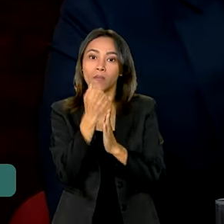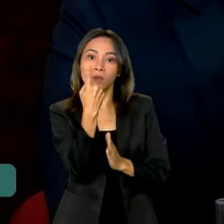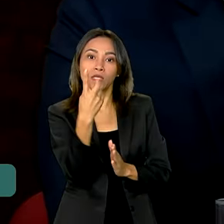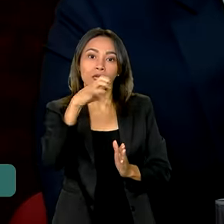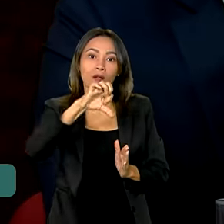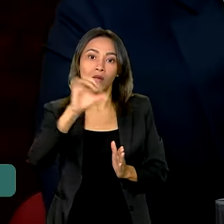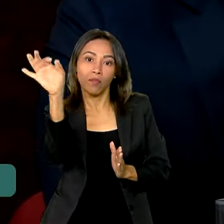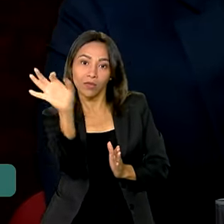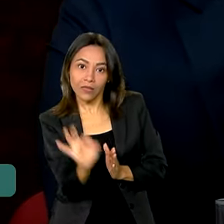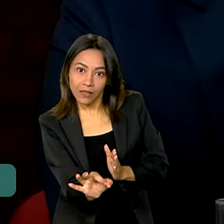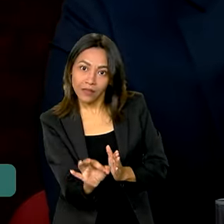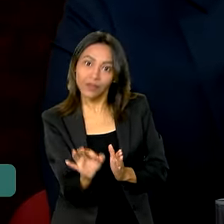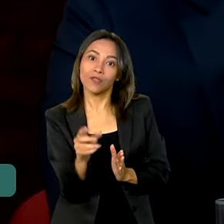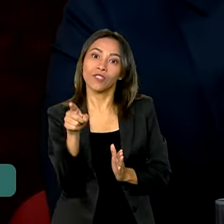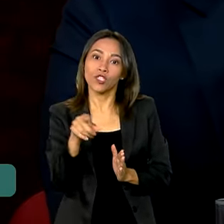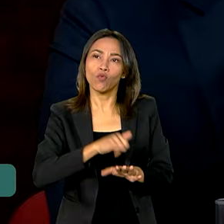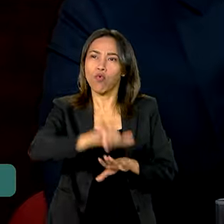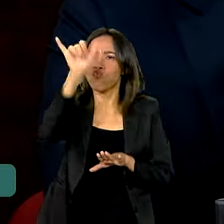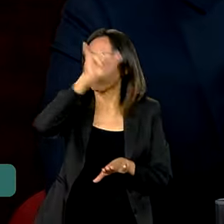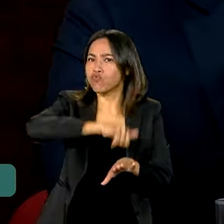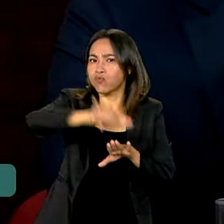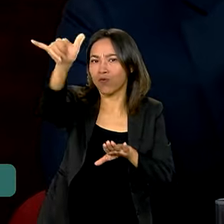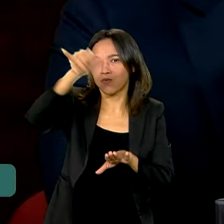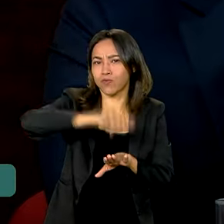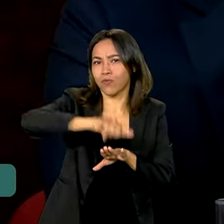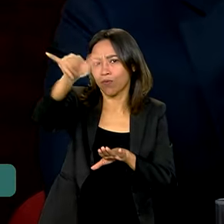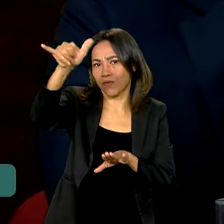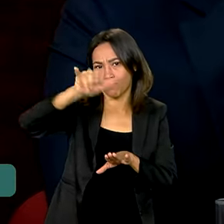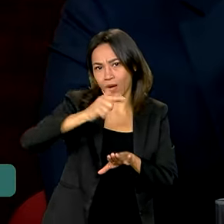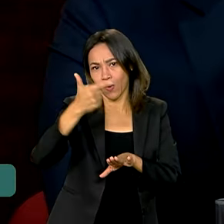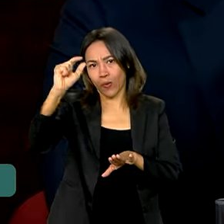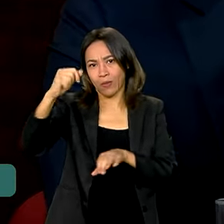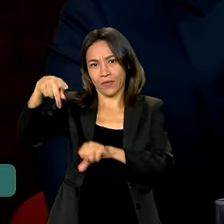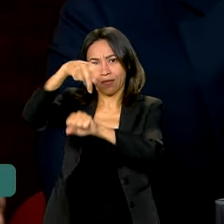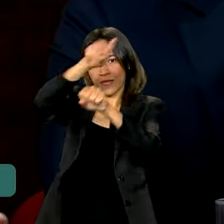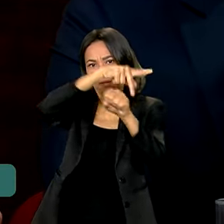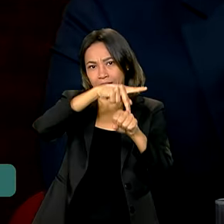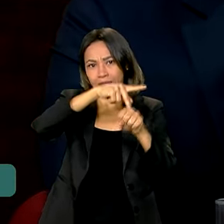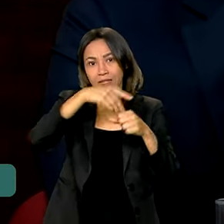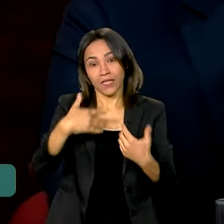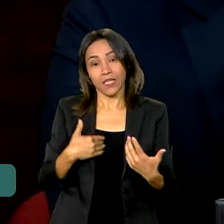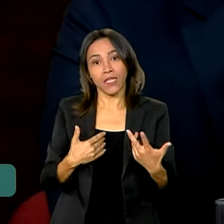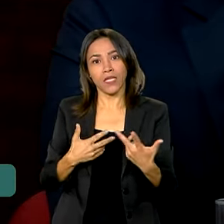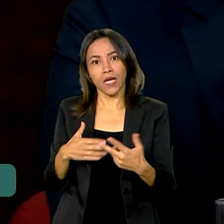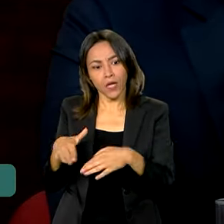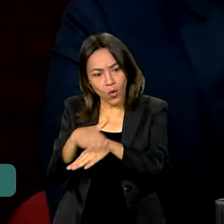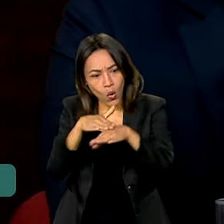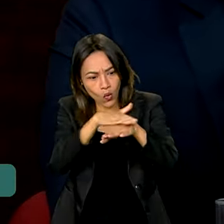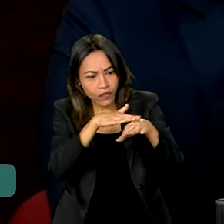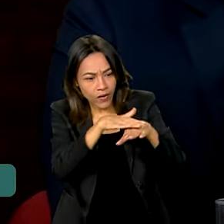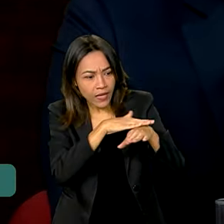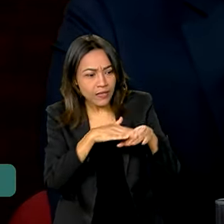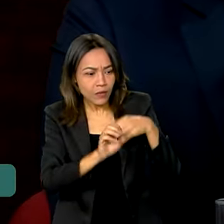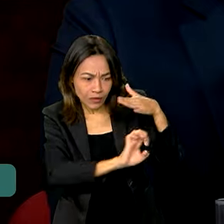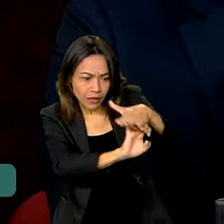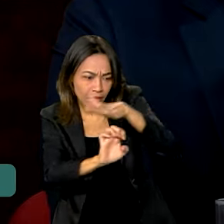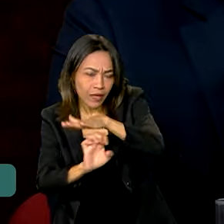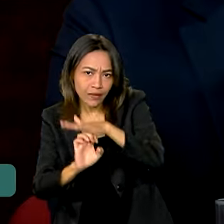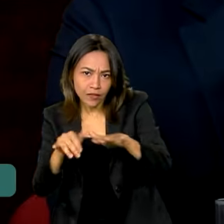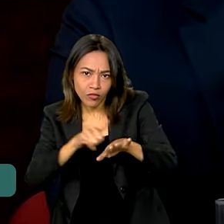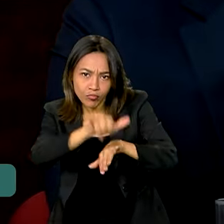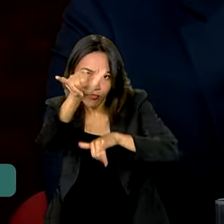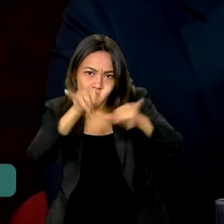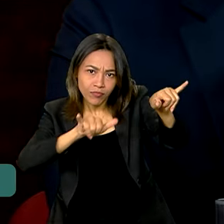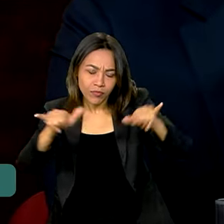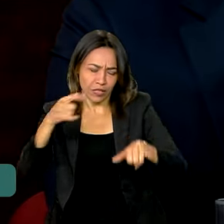na aviação de voos internacionais da TAP. E quando você conversa com as companhias aéreas brasileiras, cada